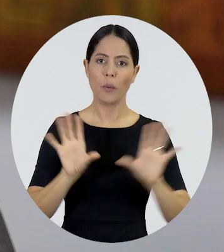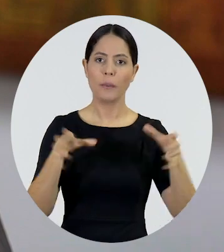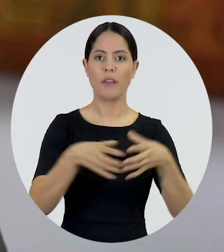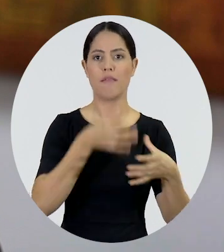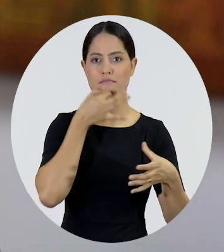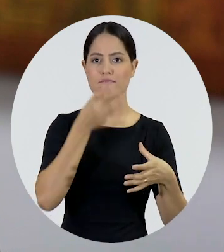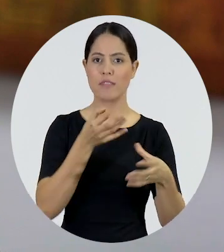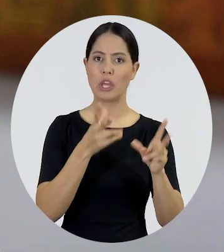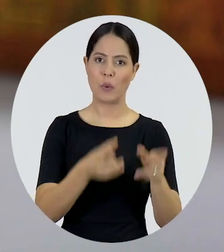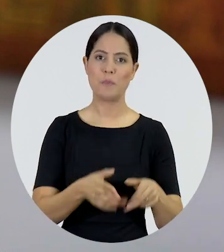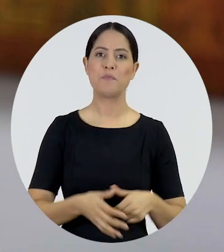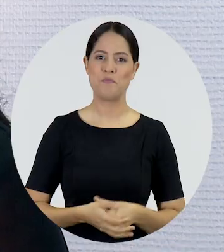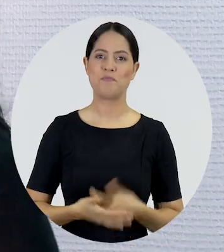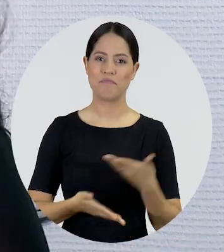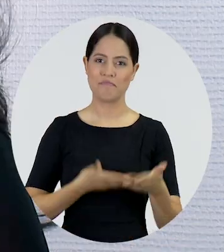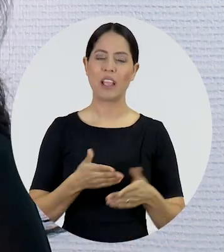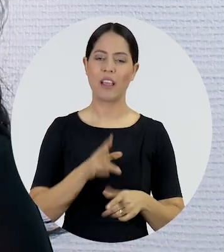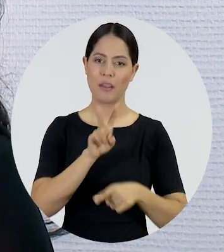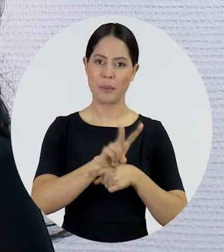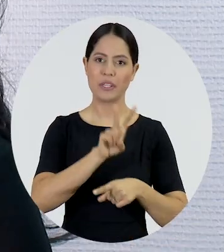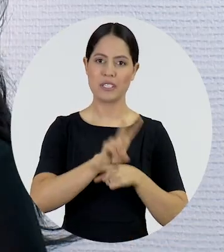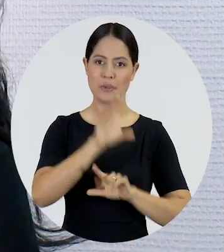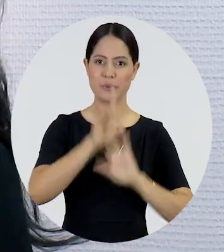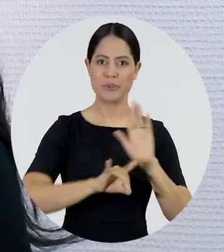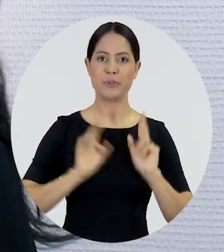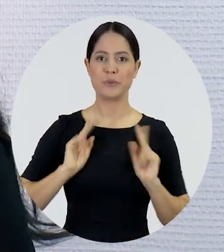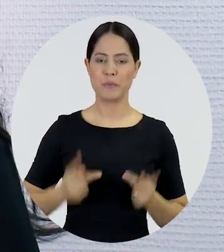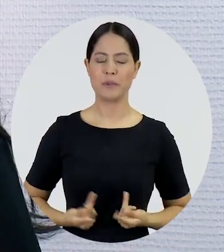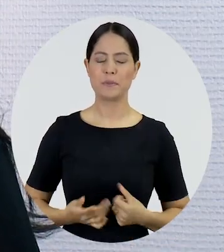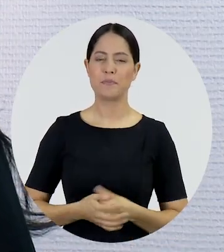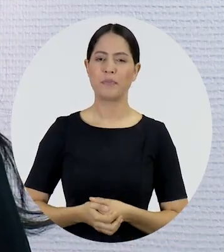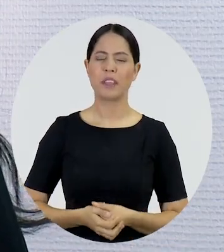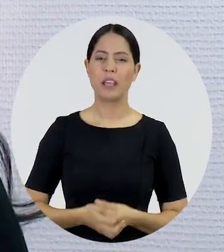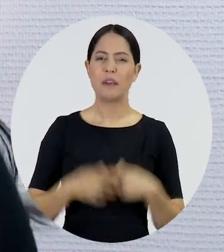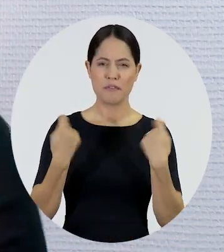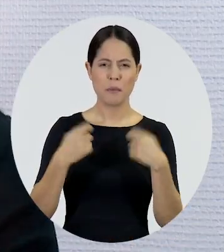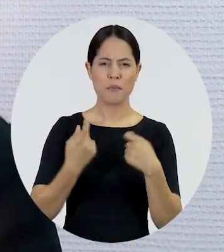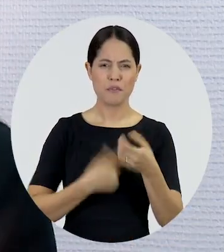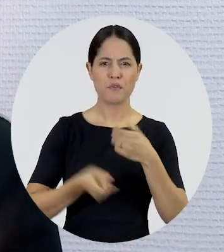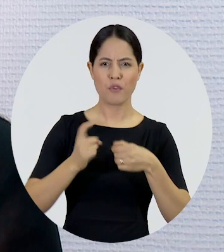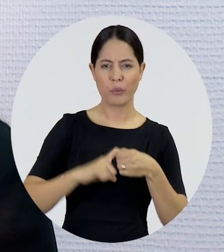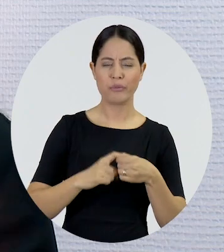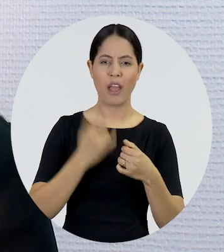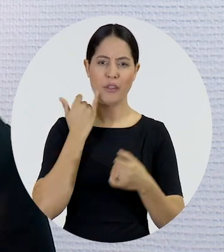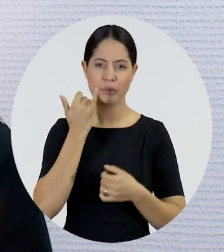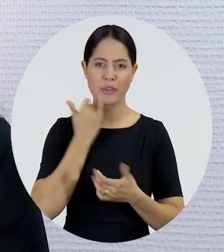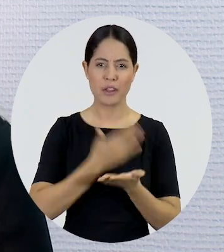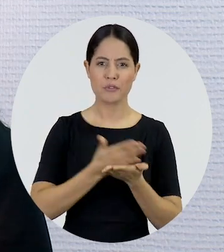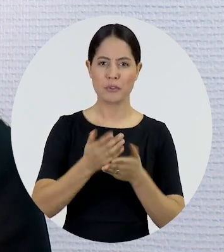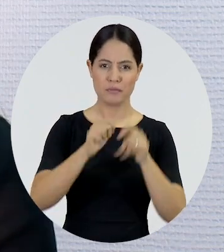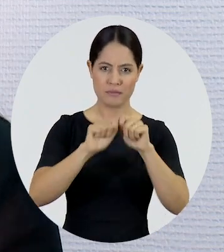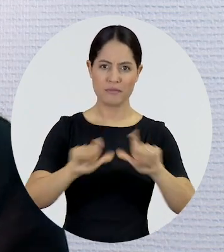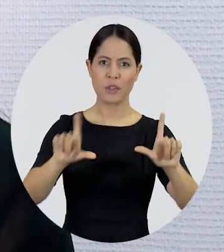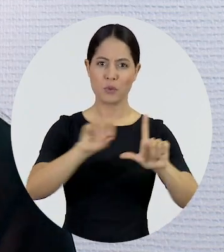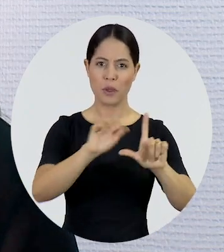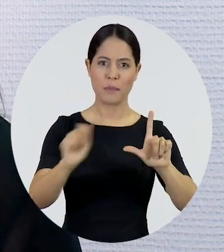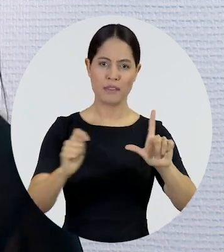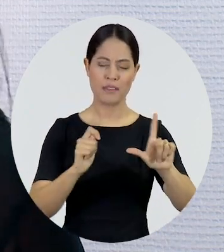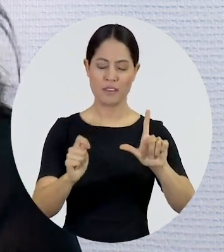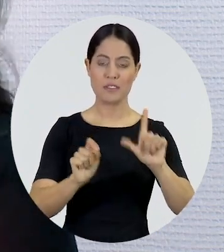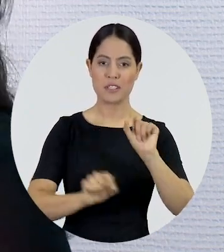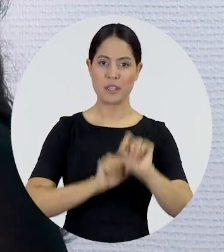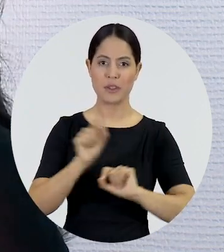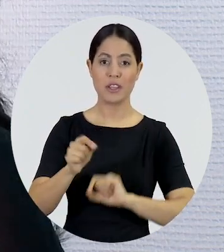uma grande frente em defesa dos direitos humanos. Doutor Helio, acredito até que é importante eu voltar naquele dado que eu apresentei no início deste OAB